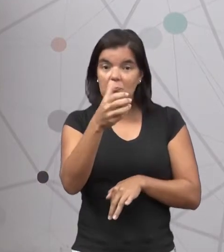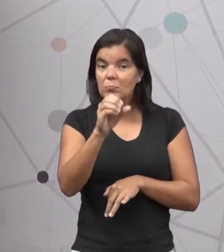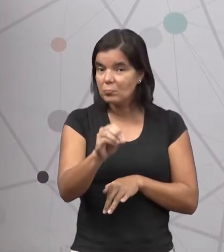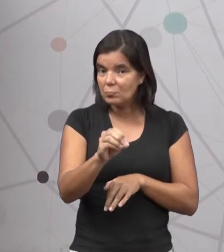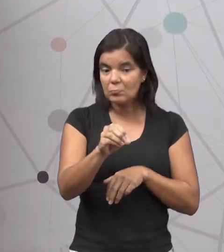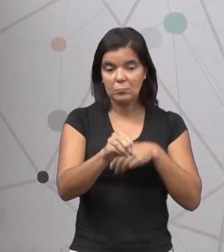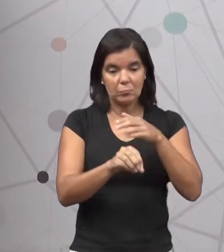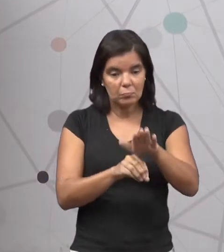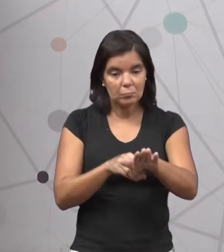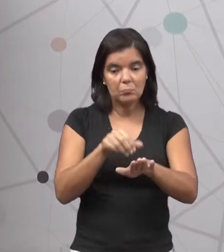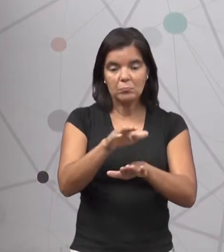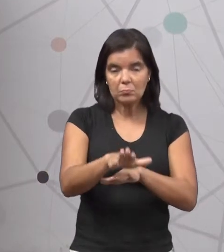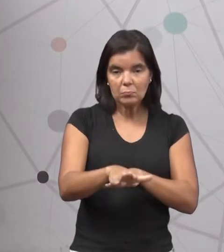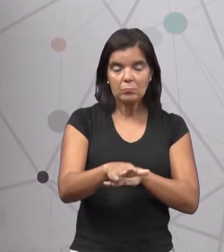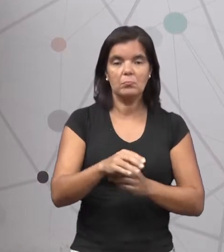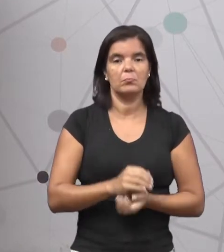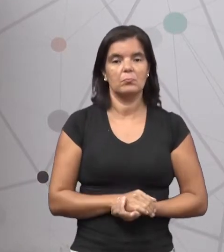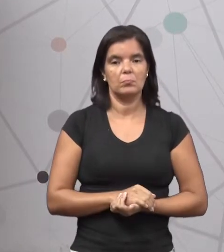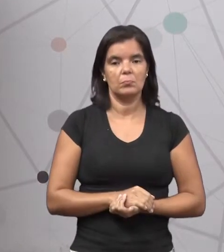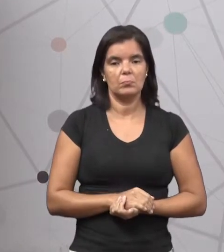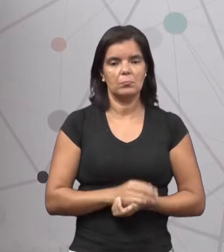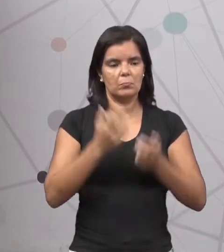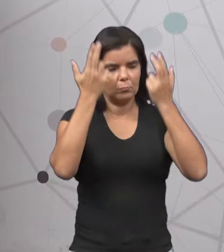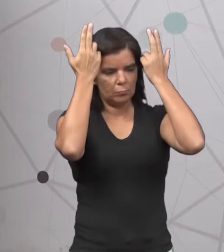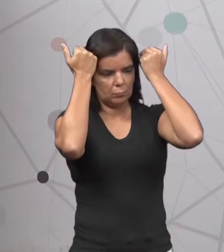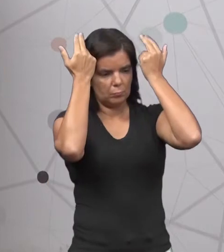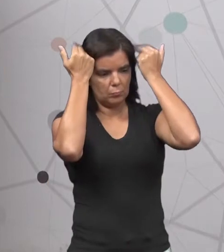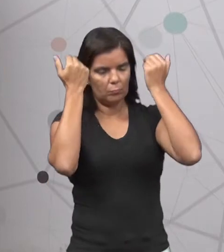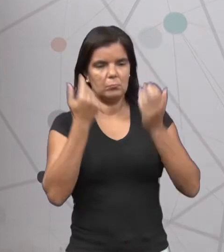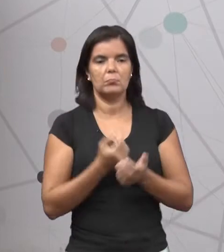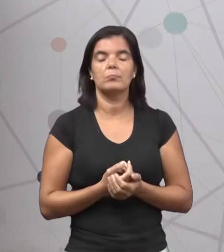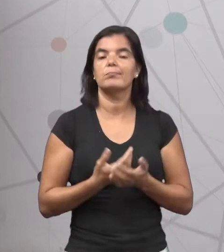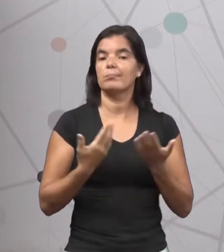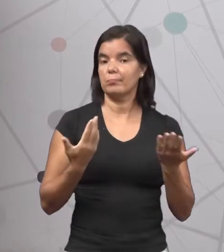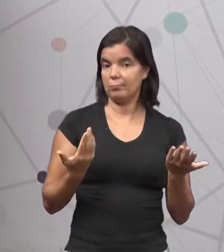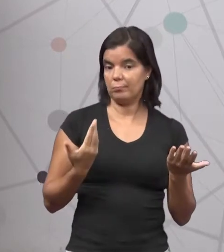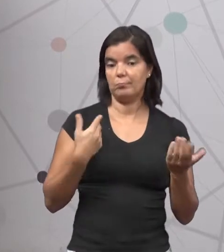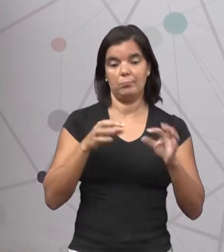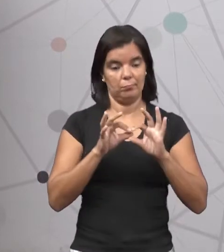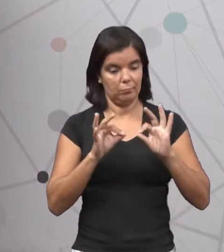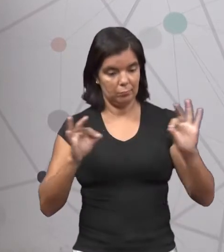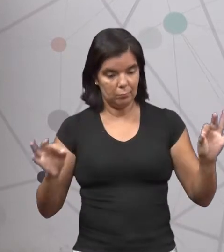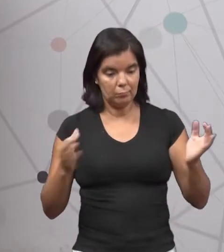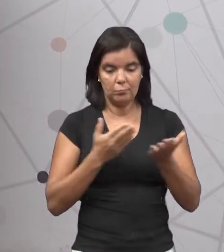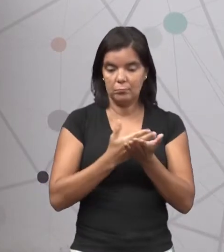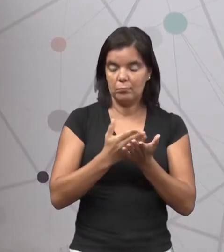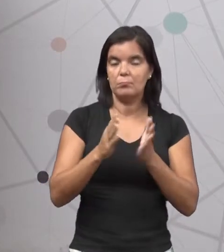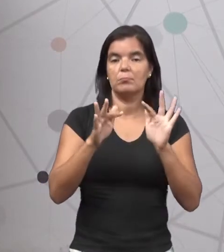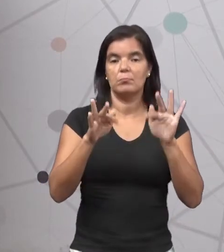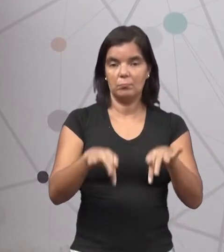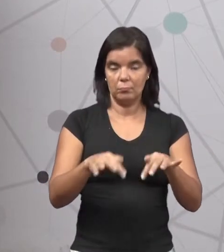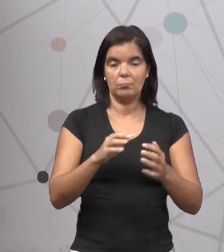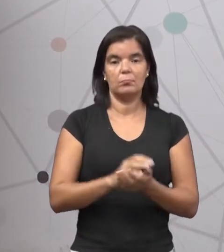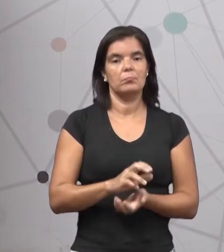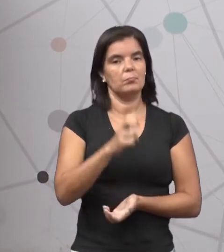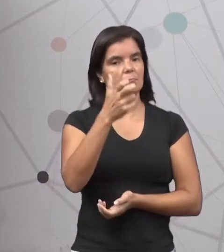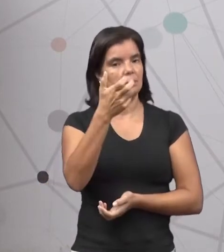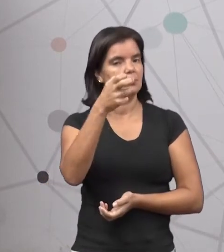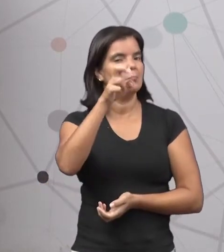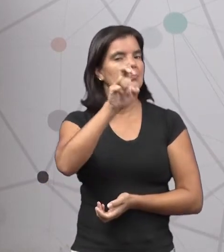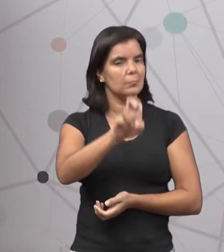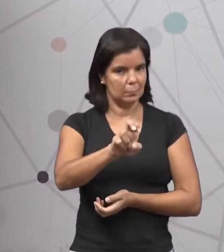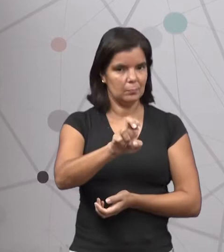passos. E a lebre disse Pois eu medi do início ao fim quinze